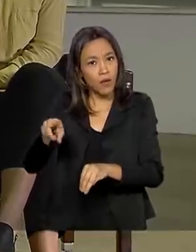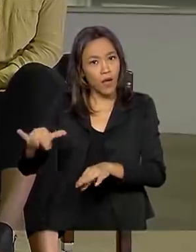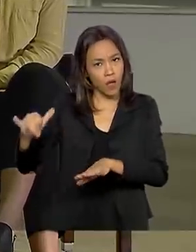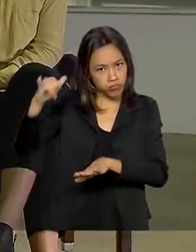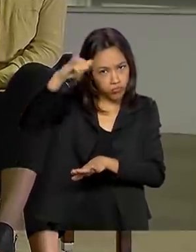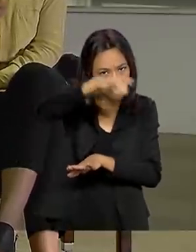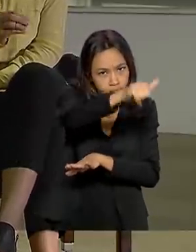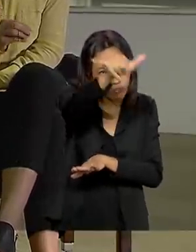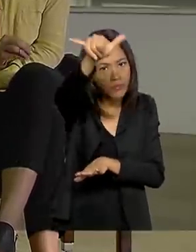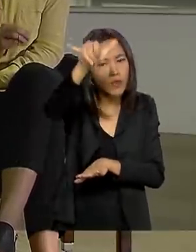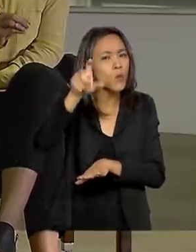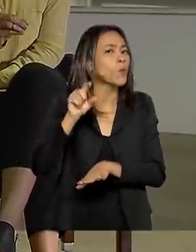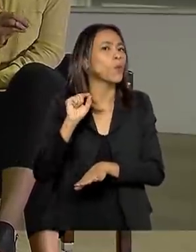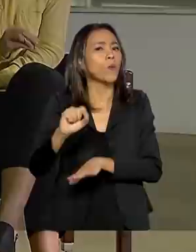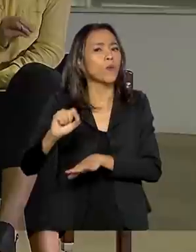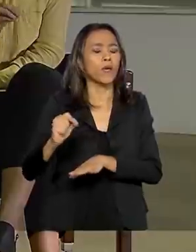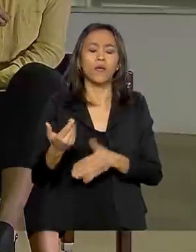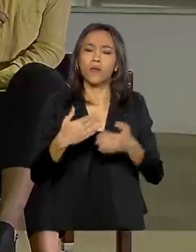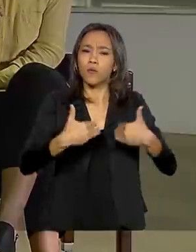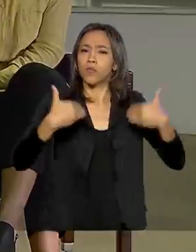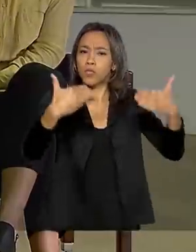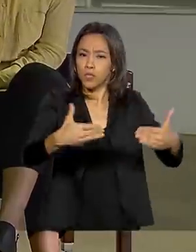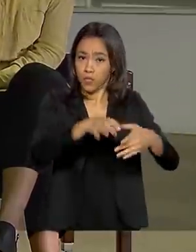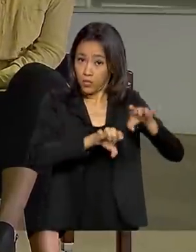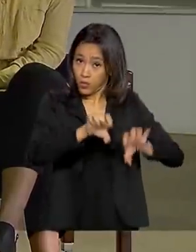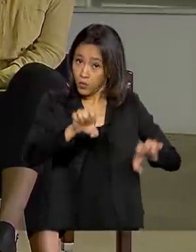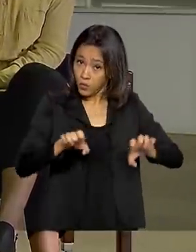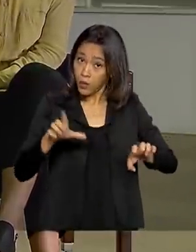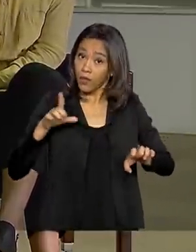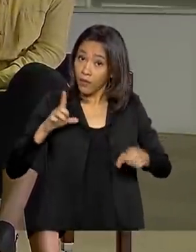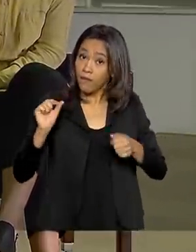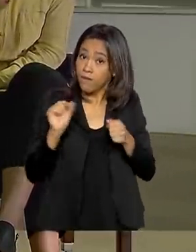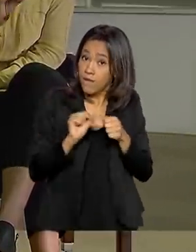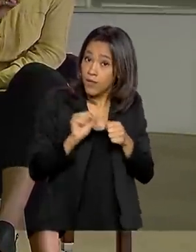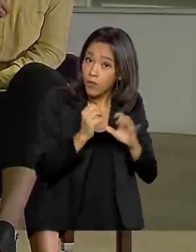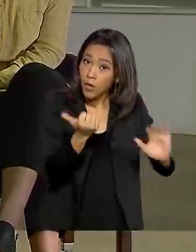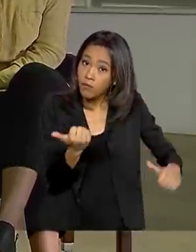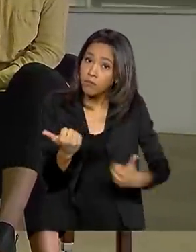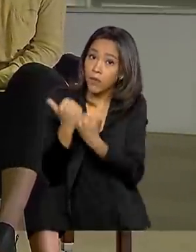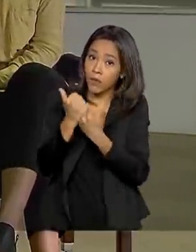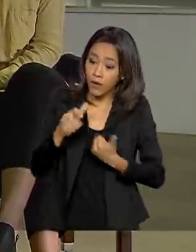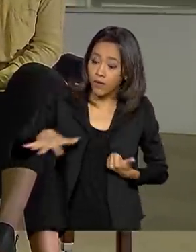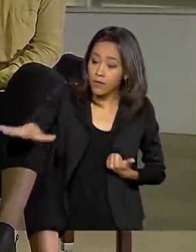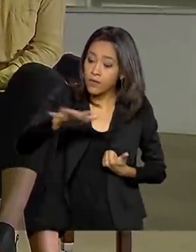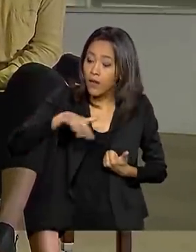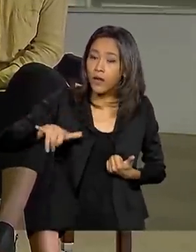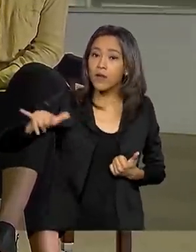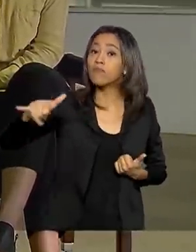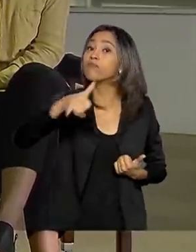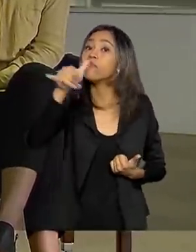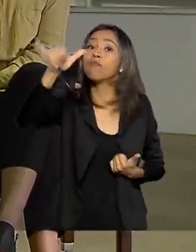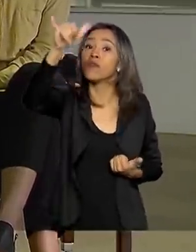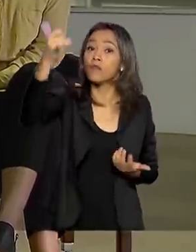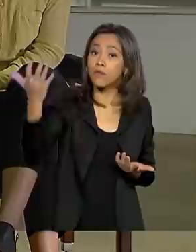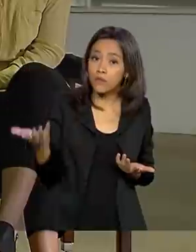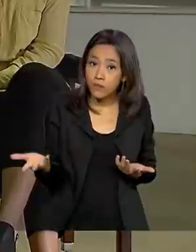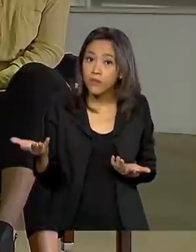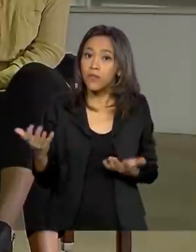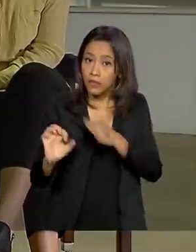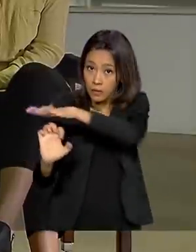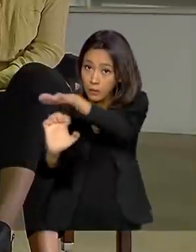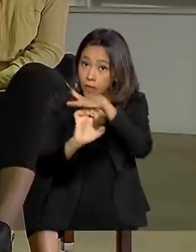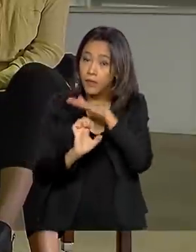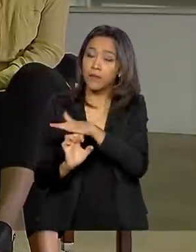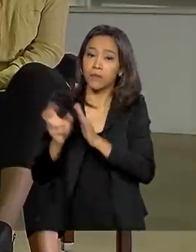ministro? O que o Ministério da Infraestrutura tem feito voltado especificamente para o setor aéreo, inclusive, no que diz